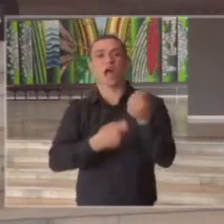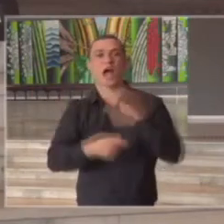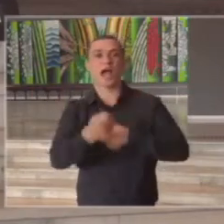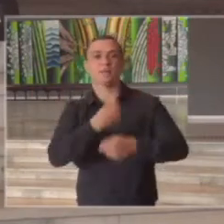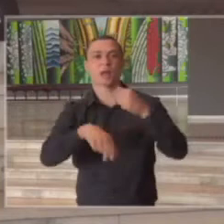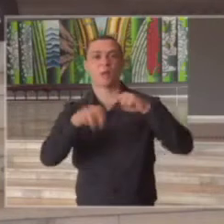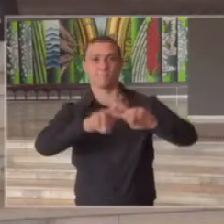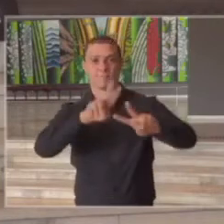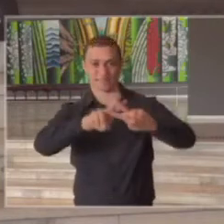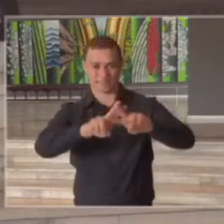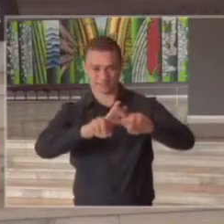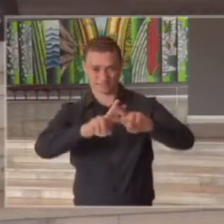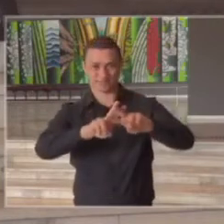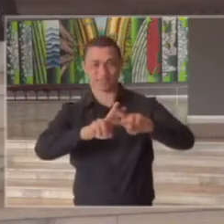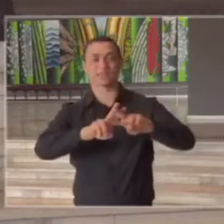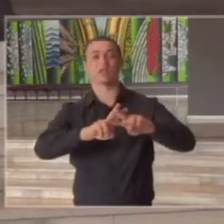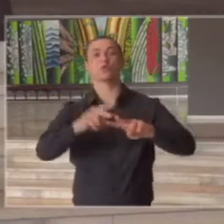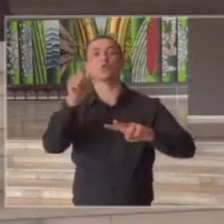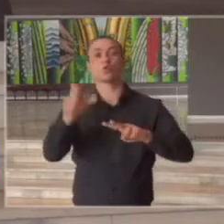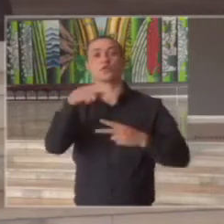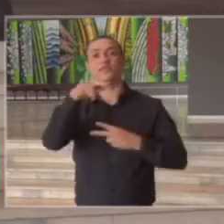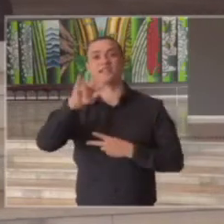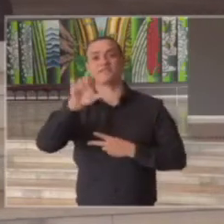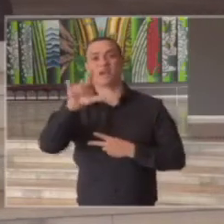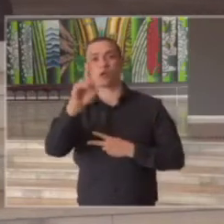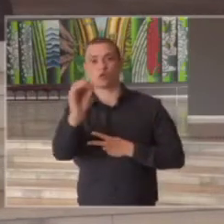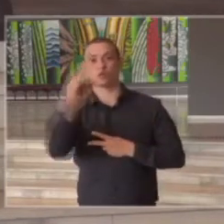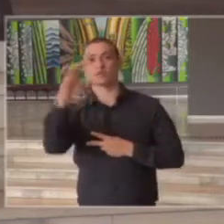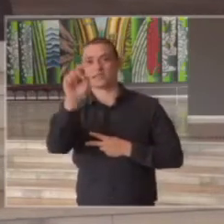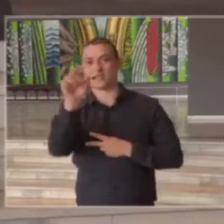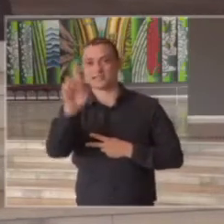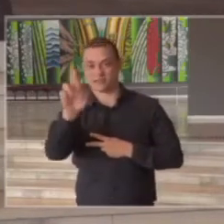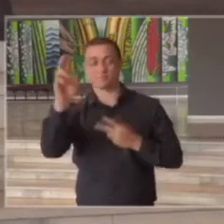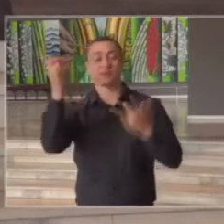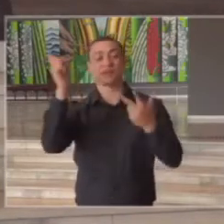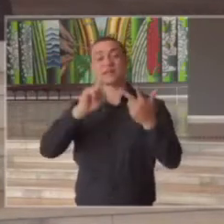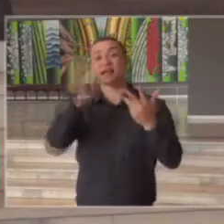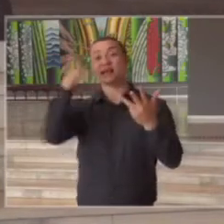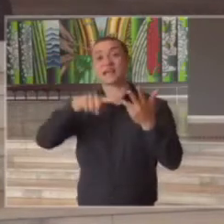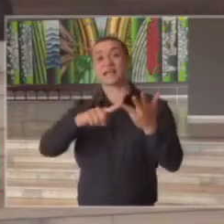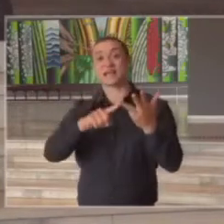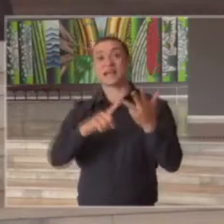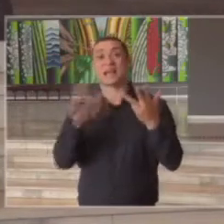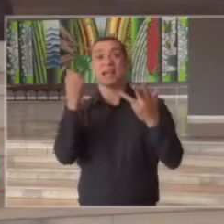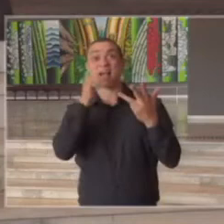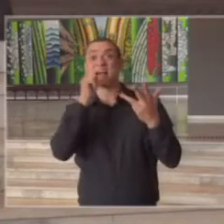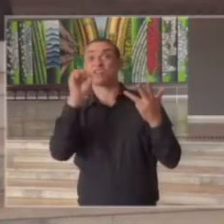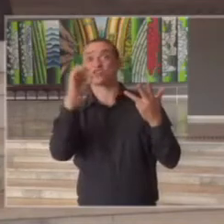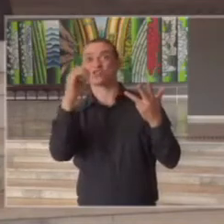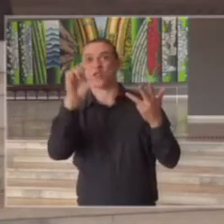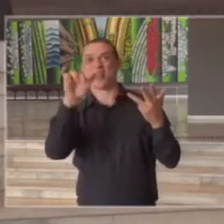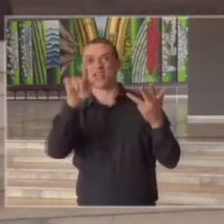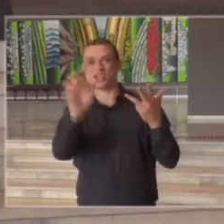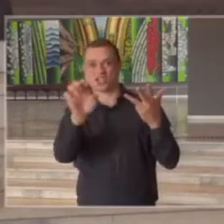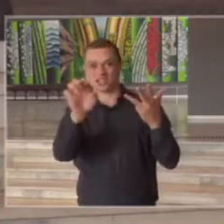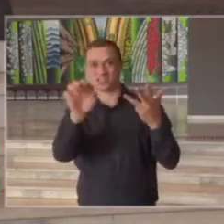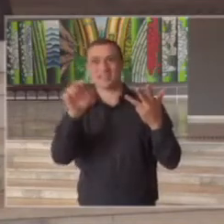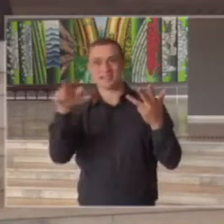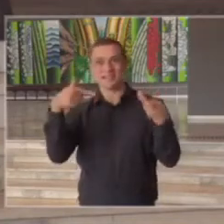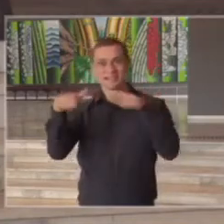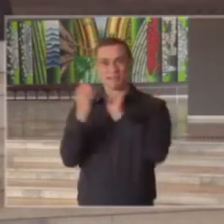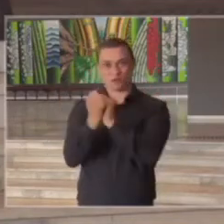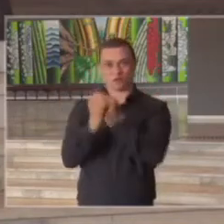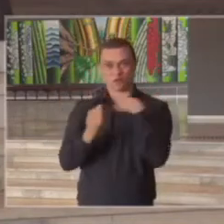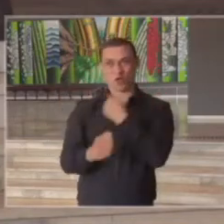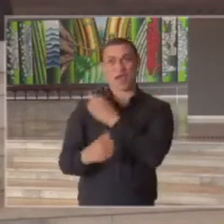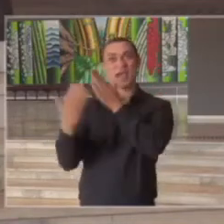penitenciária o Nivaldo César Restivo e a Solange que tem trabalhado conosco que é